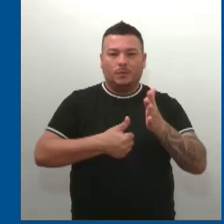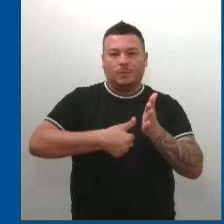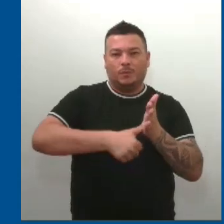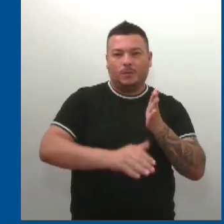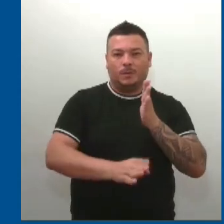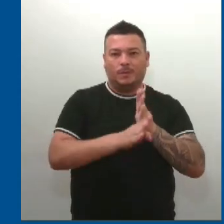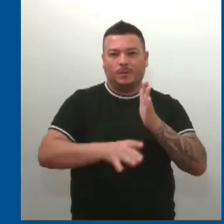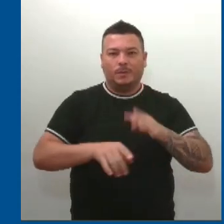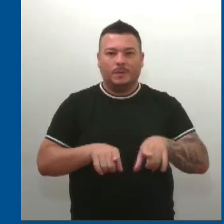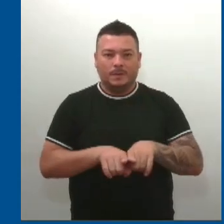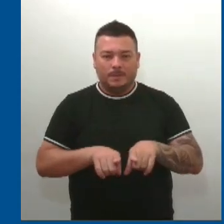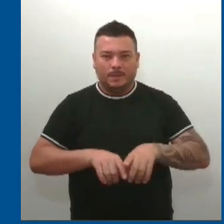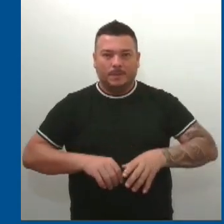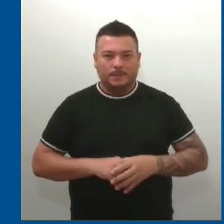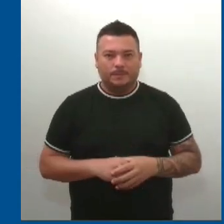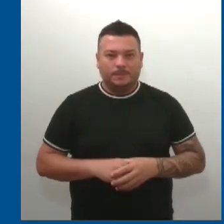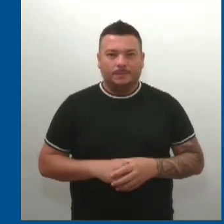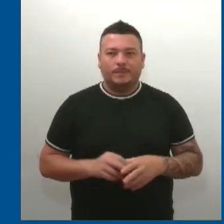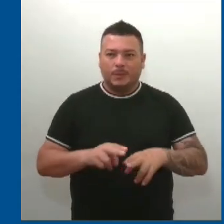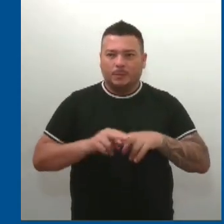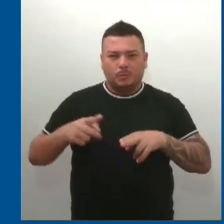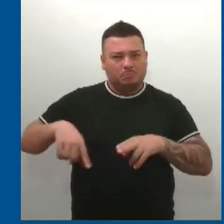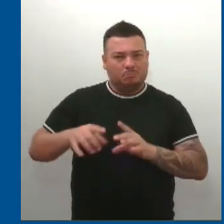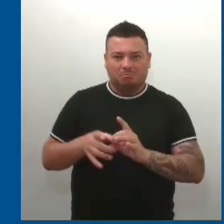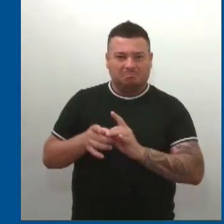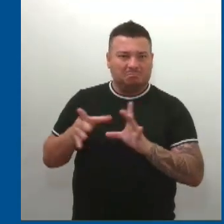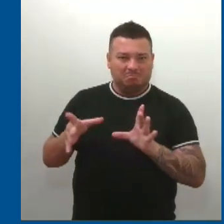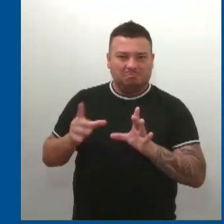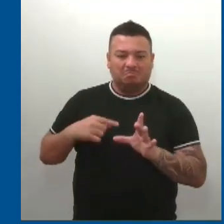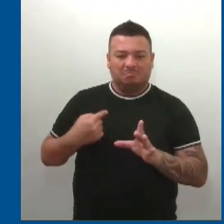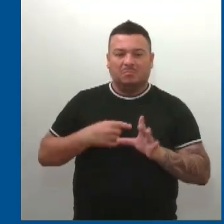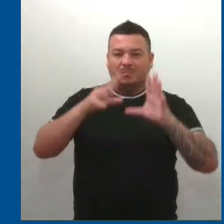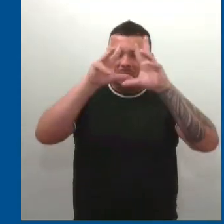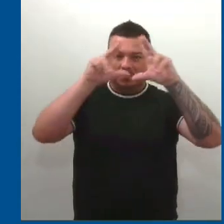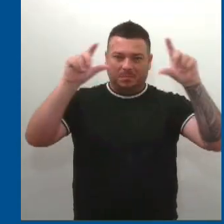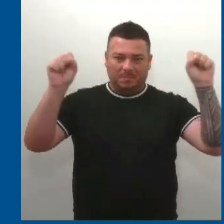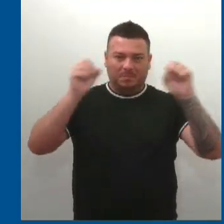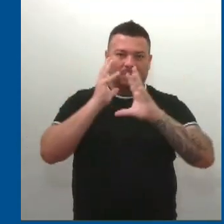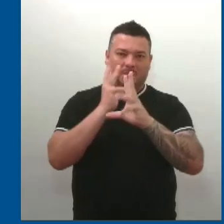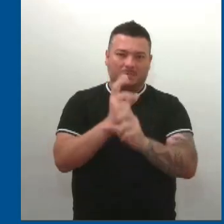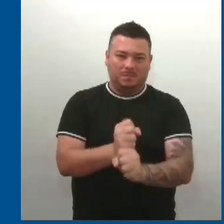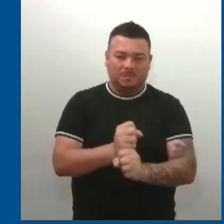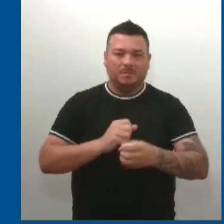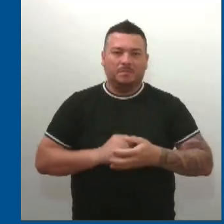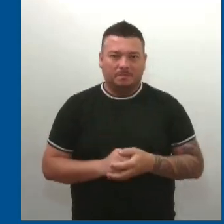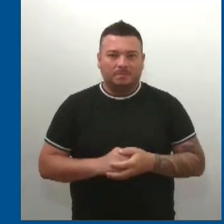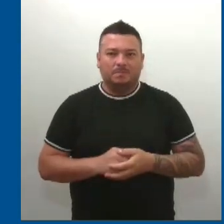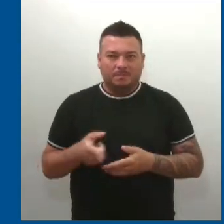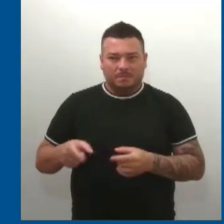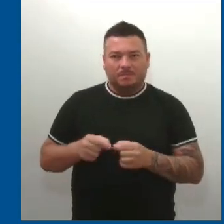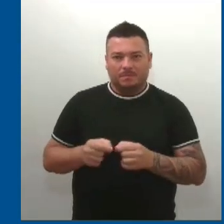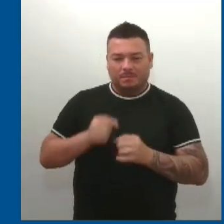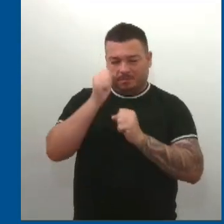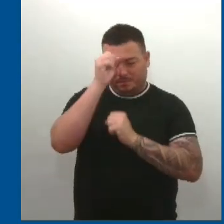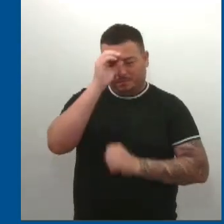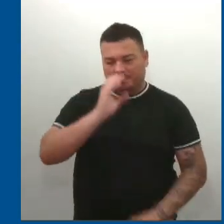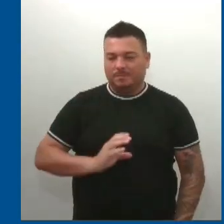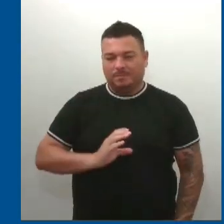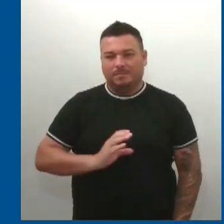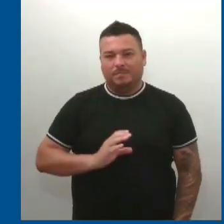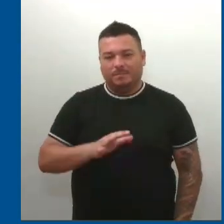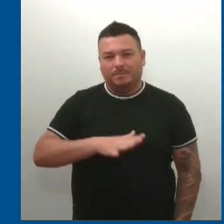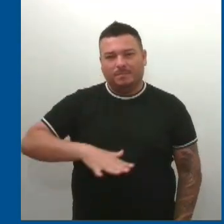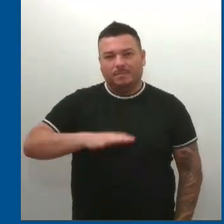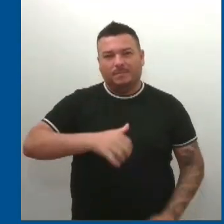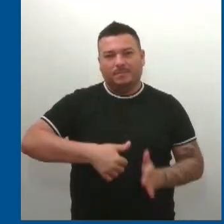se colocaram completamente à disposição do tribunal para fazer a ação de cidadania das identidades de todos